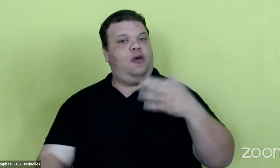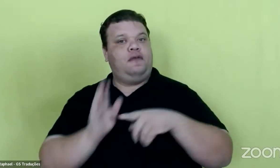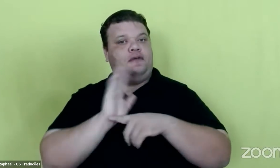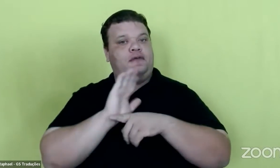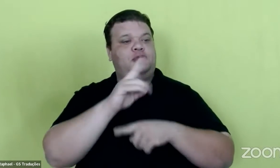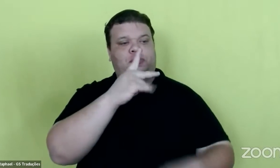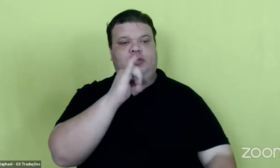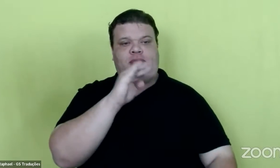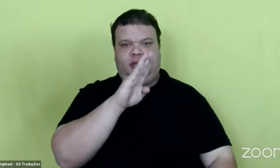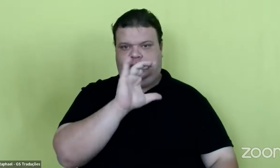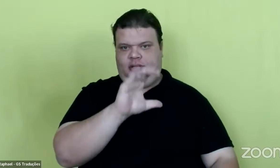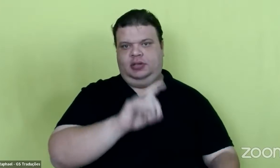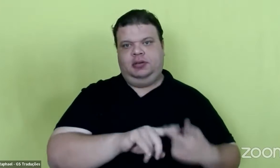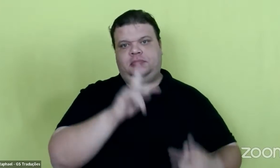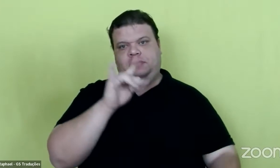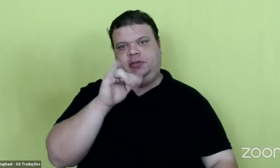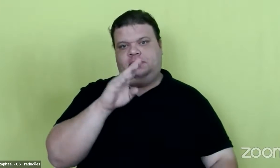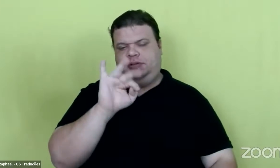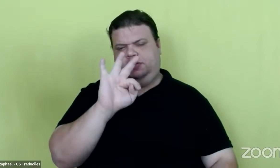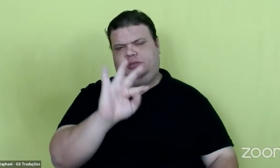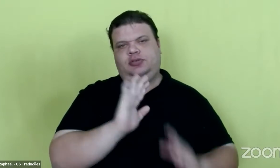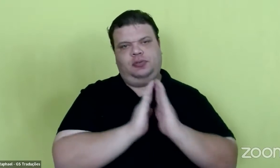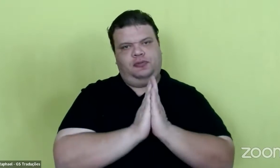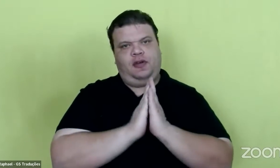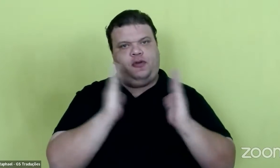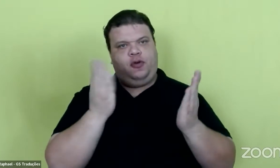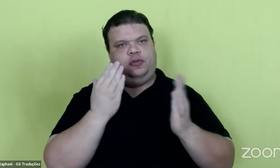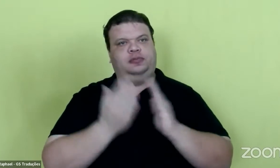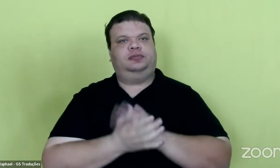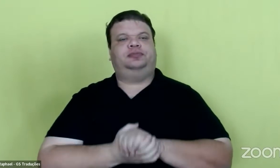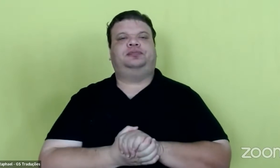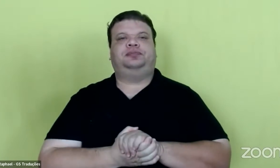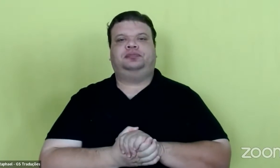PIBIC, o vídeo da coordenação. Por favor. Tchau.